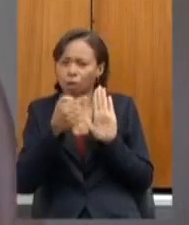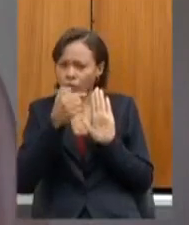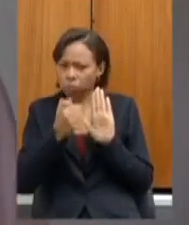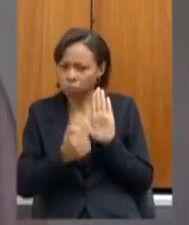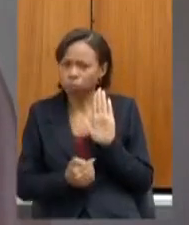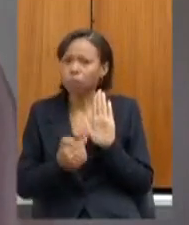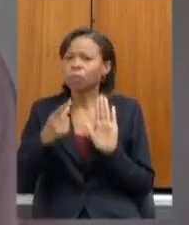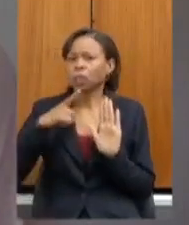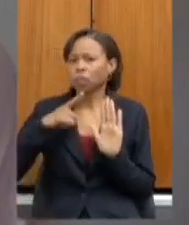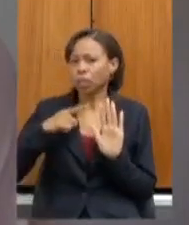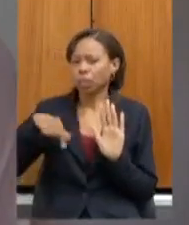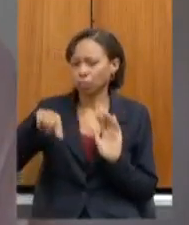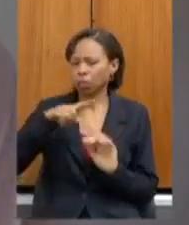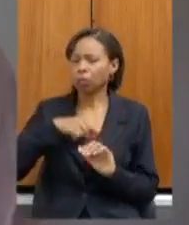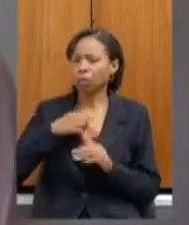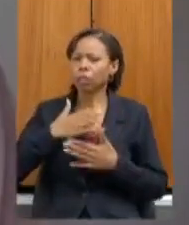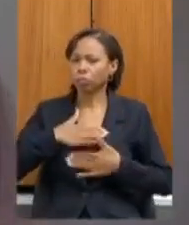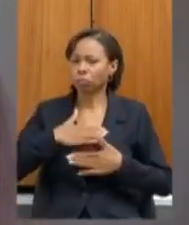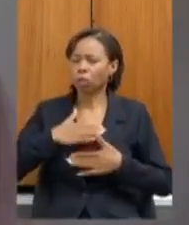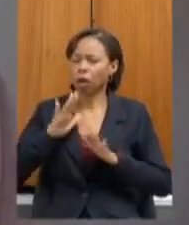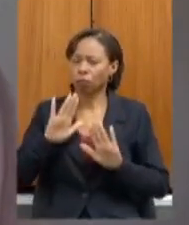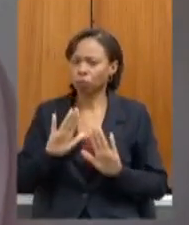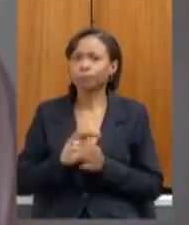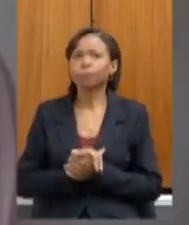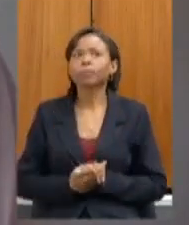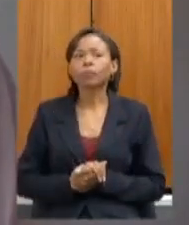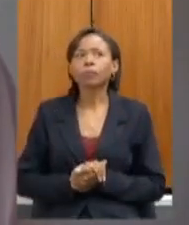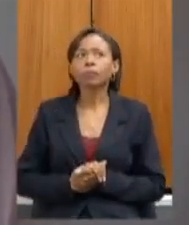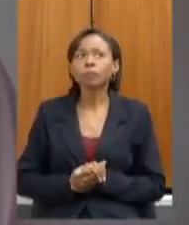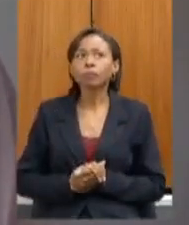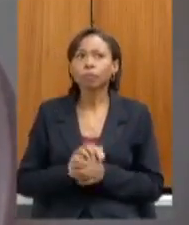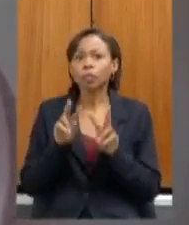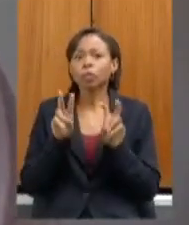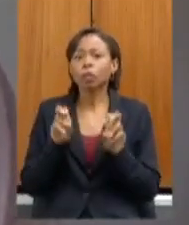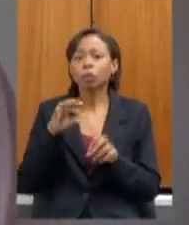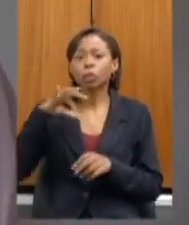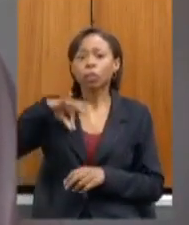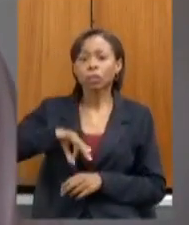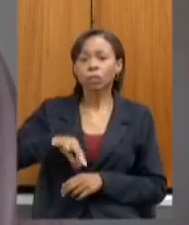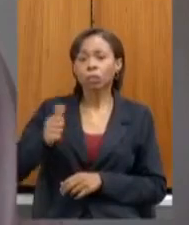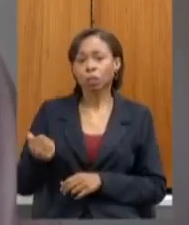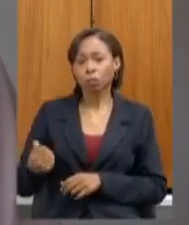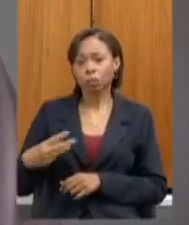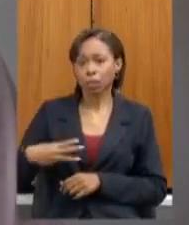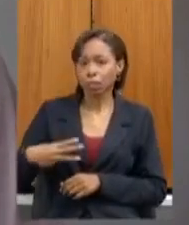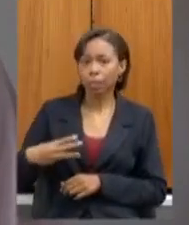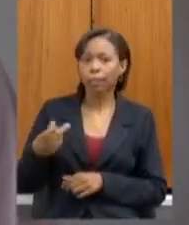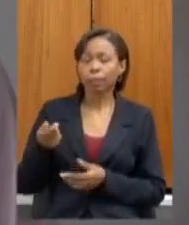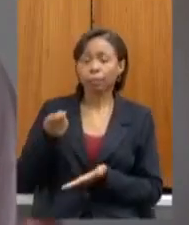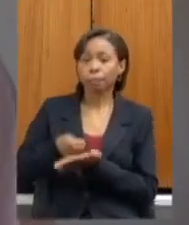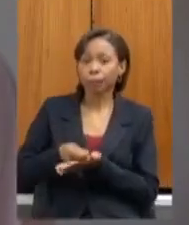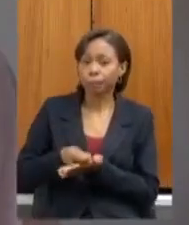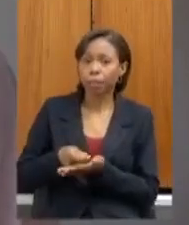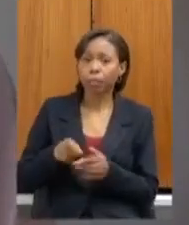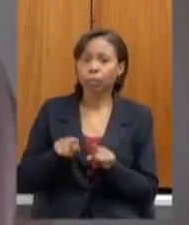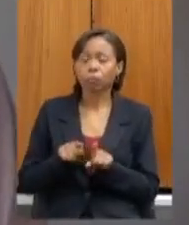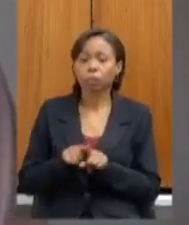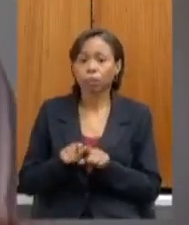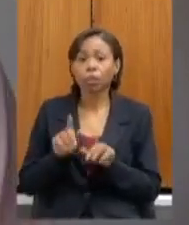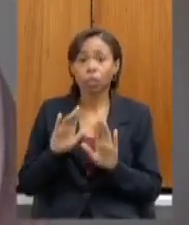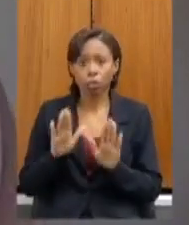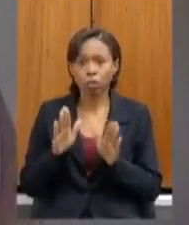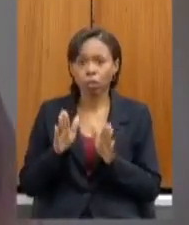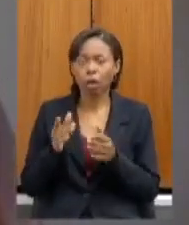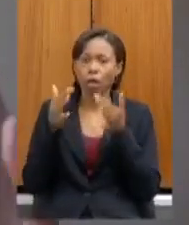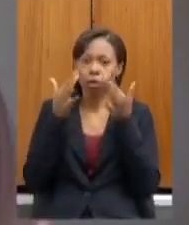em relação a isso sobre a situação de décimo terceiro e do pagamento já tivemos a oportunidade de